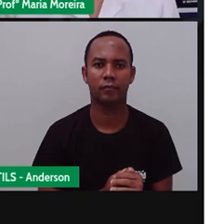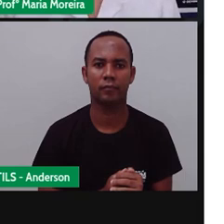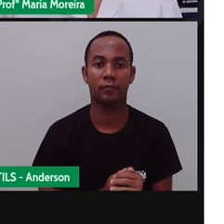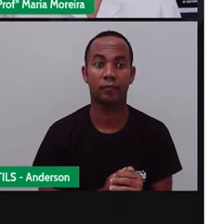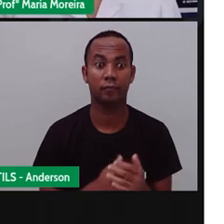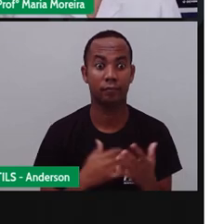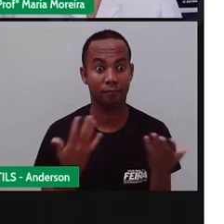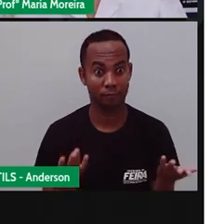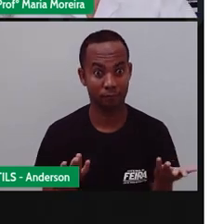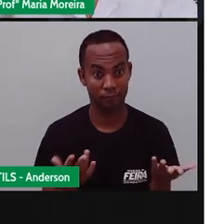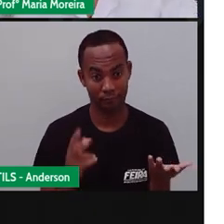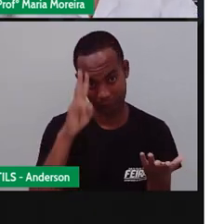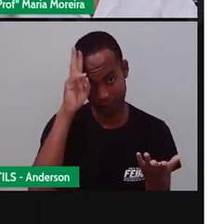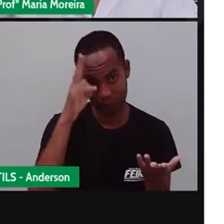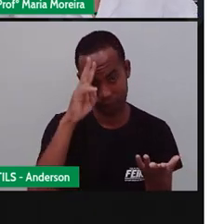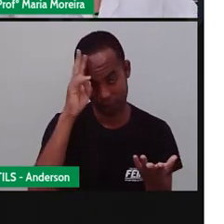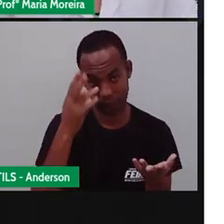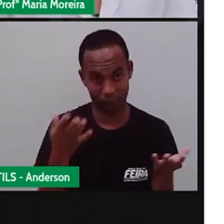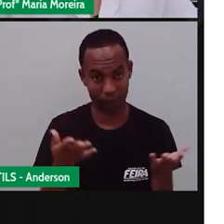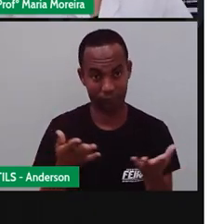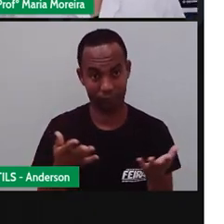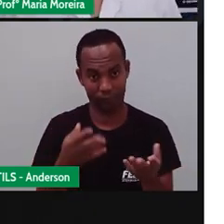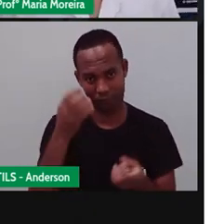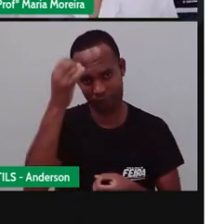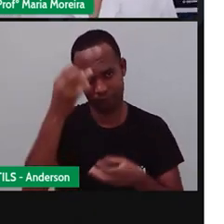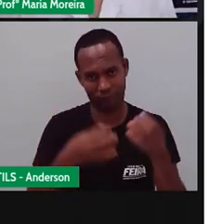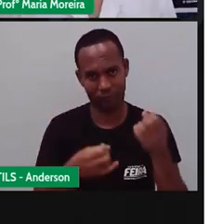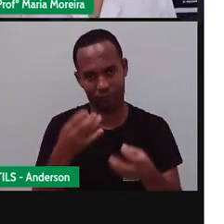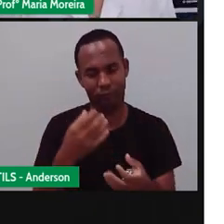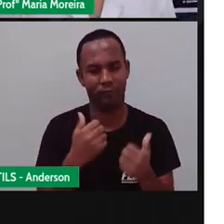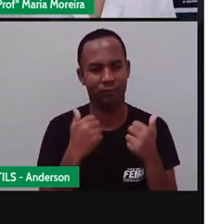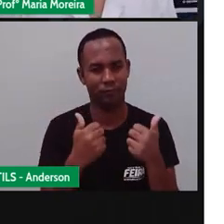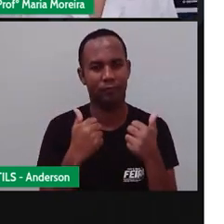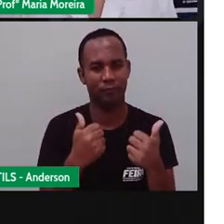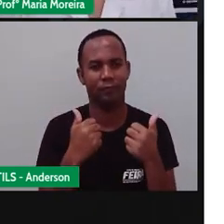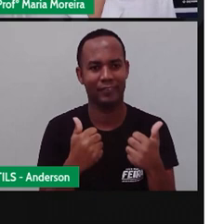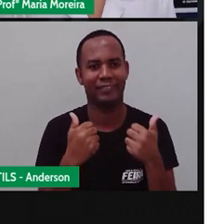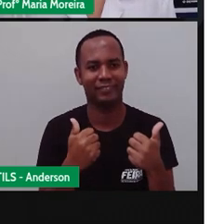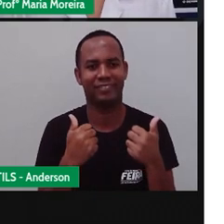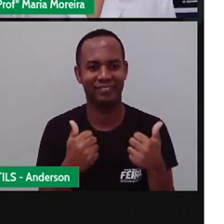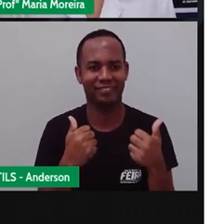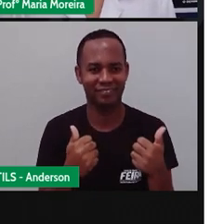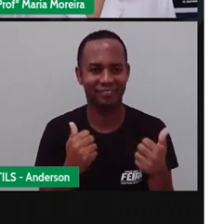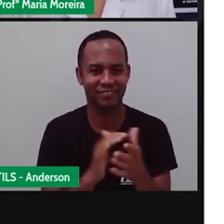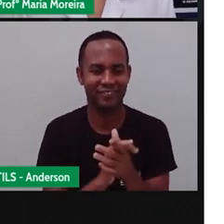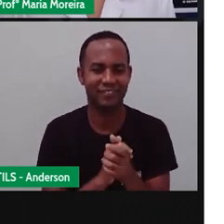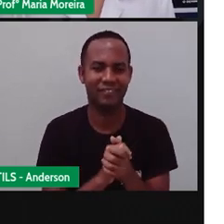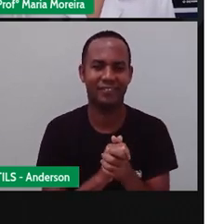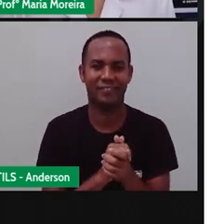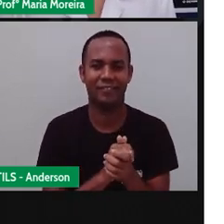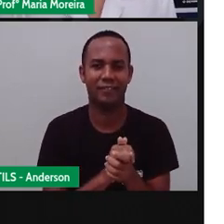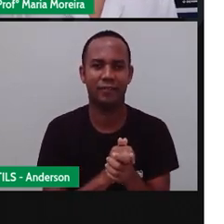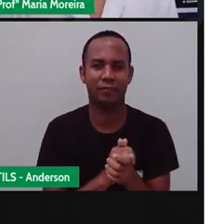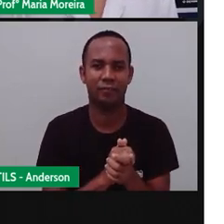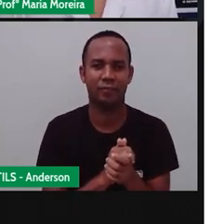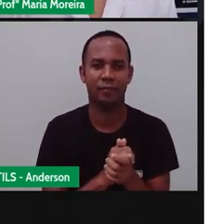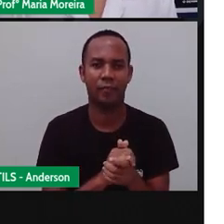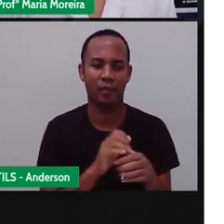Vamos ouvir uma historinha agora, Anderson? Vamos, vamos. Você está animada para a historinha? Beleza.